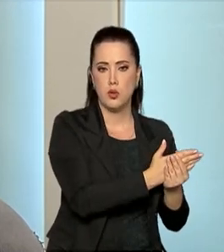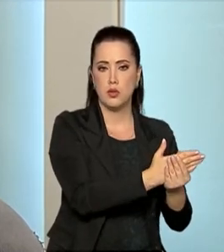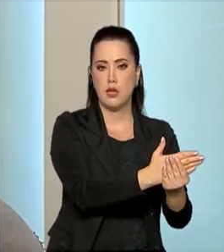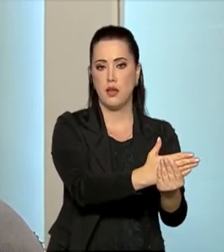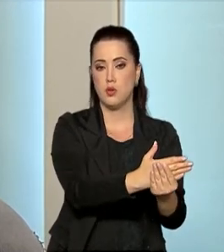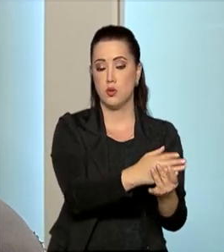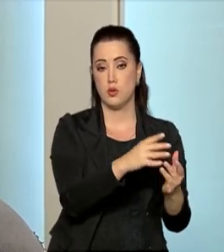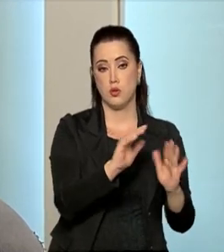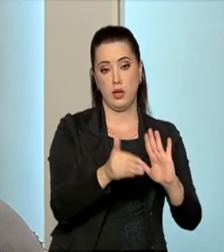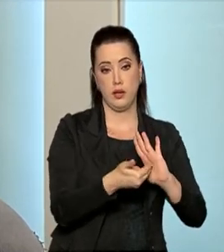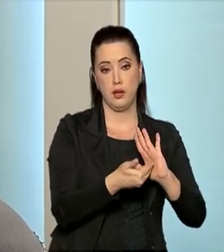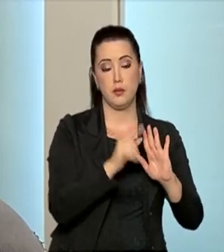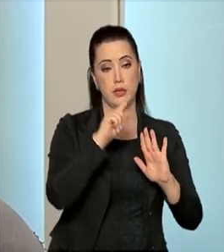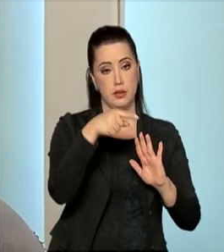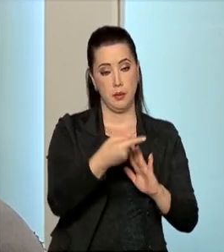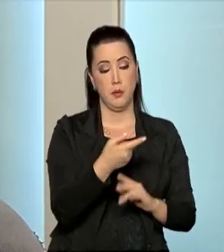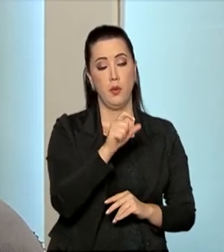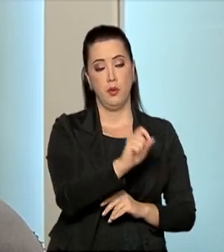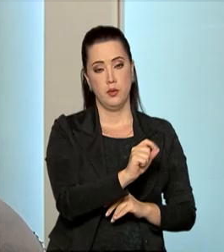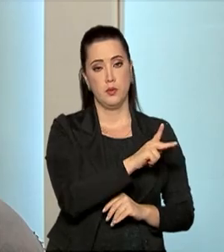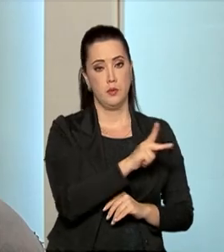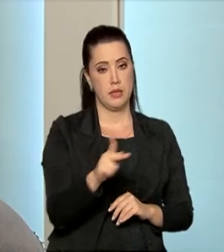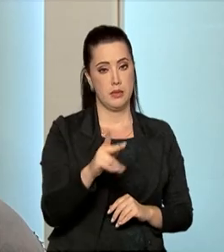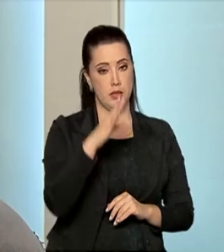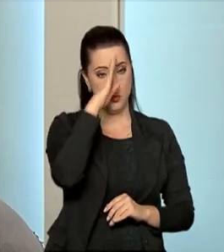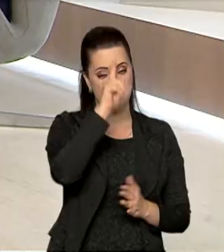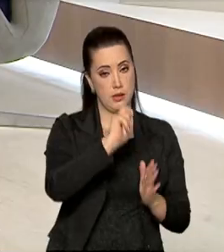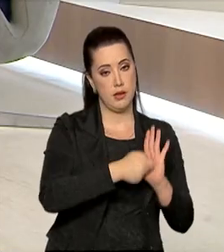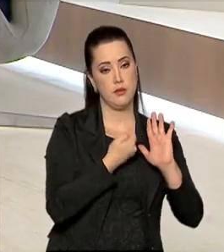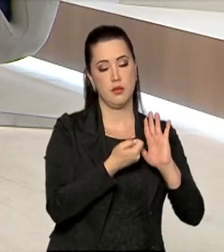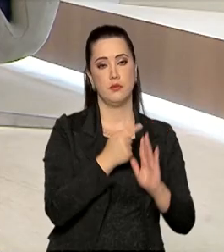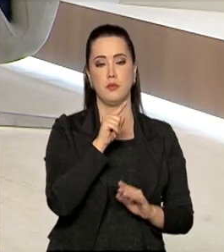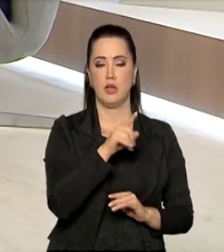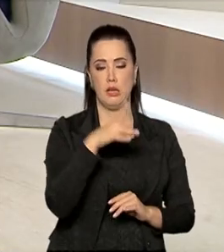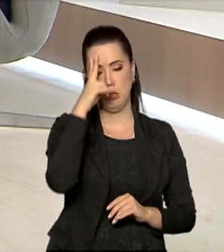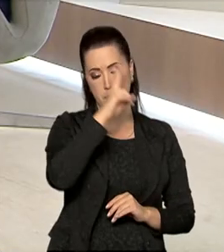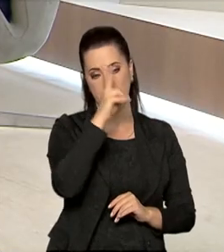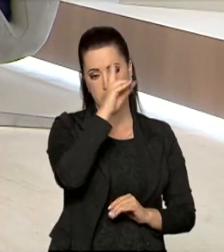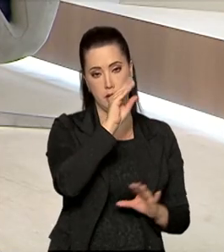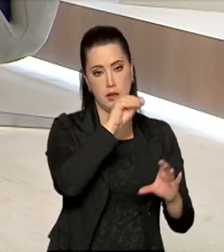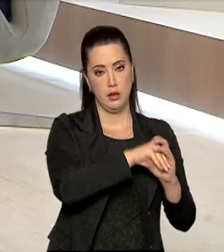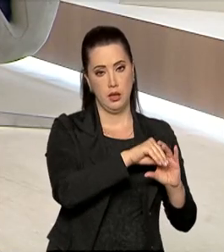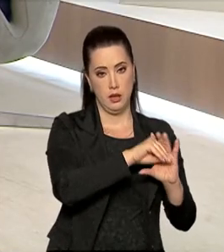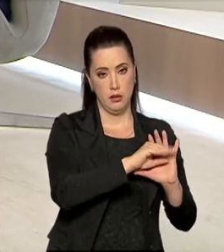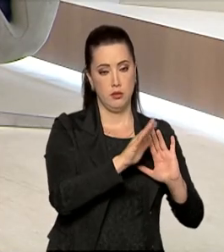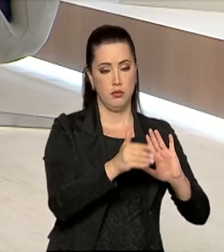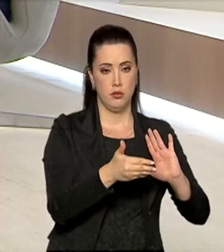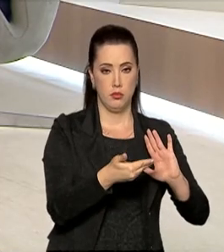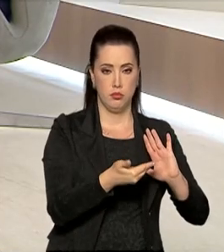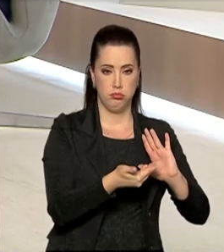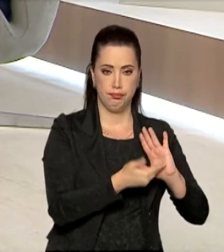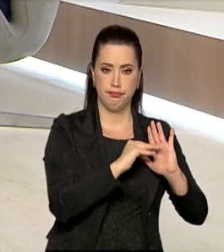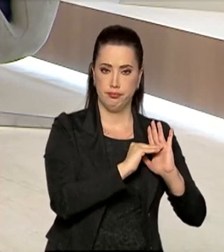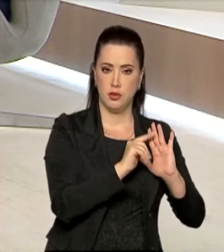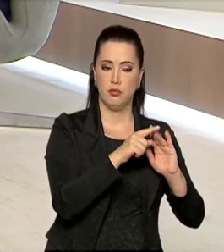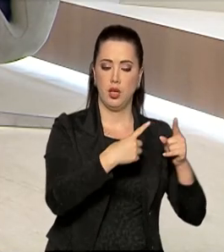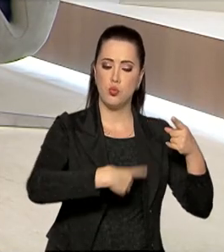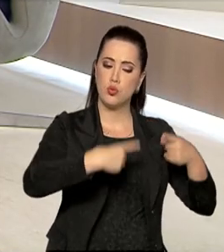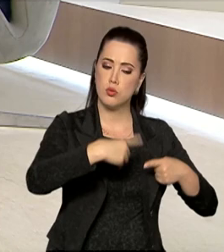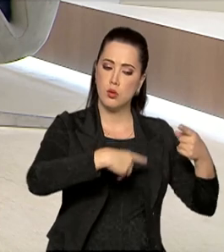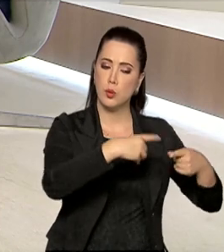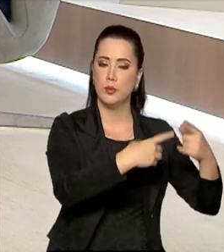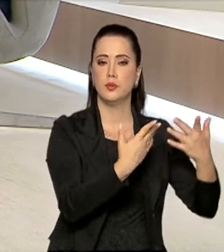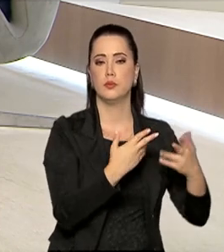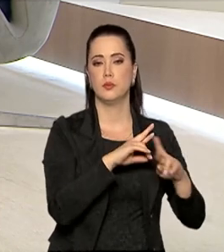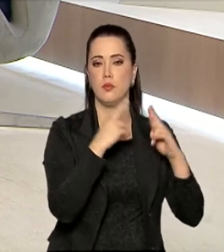depois seguirá para a sanção presidencial. Lembrando que lá dentro da Casa Legislativa vão ter, certamente, discussões